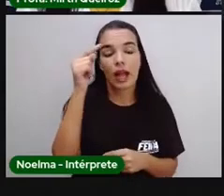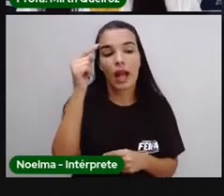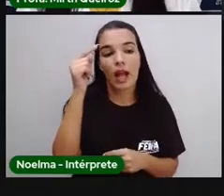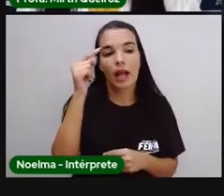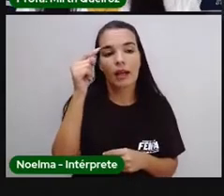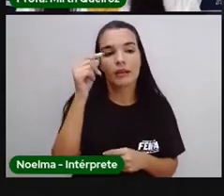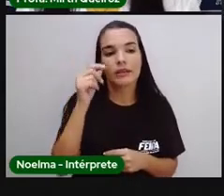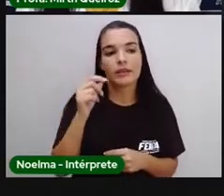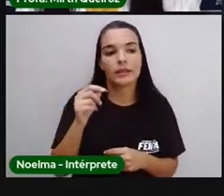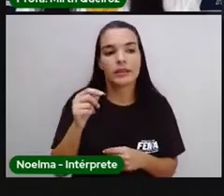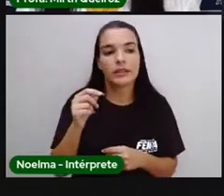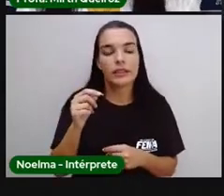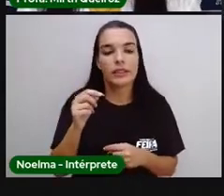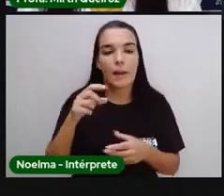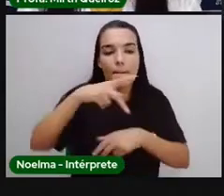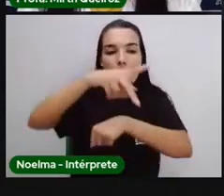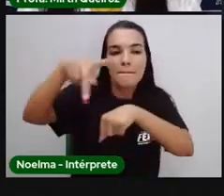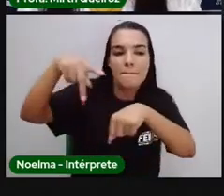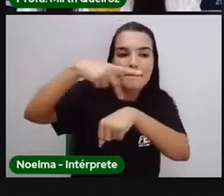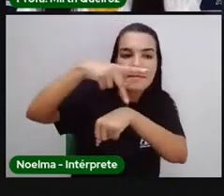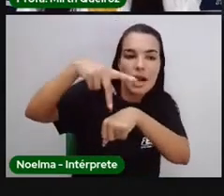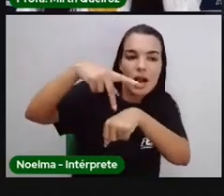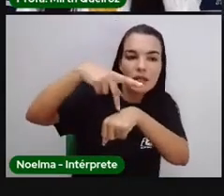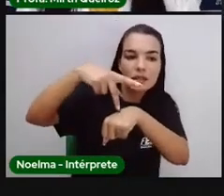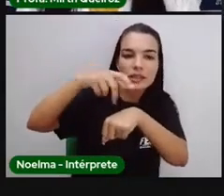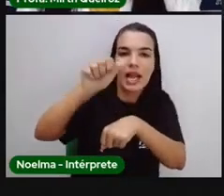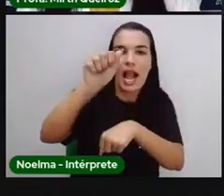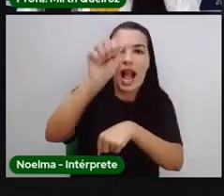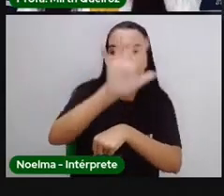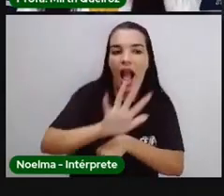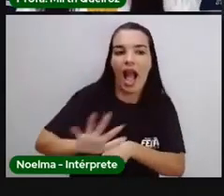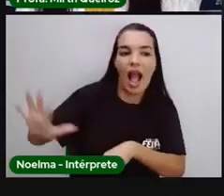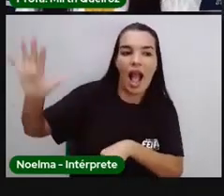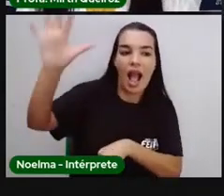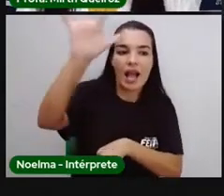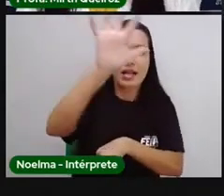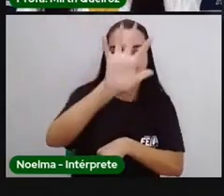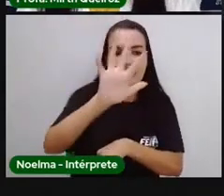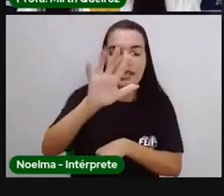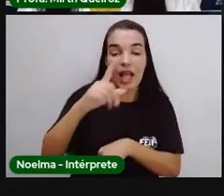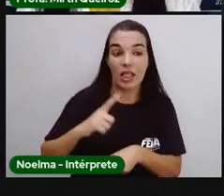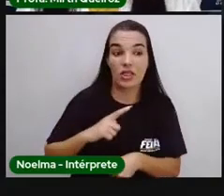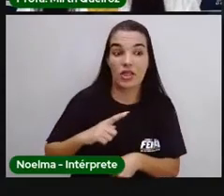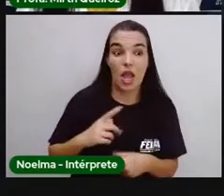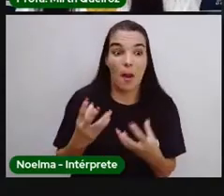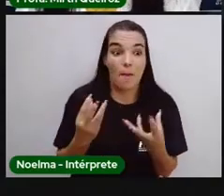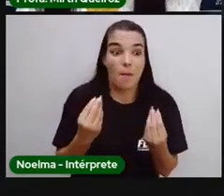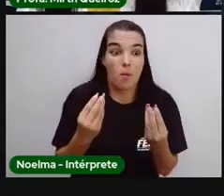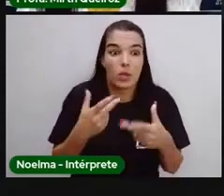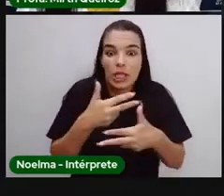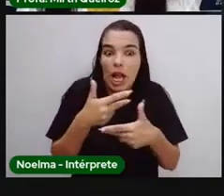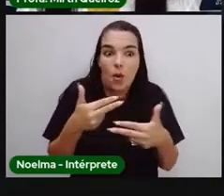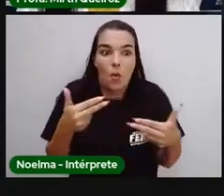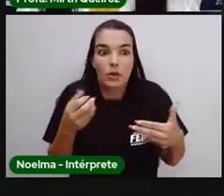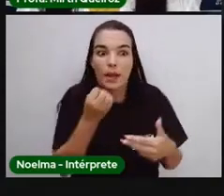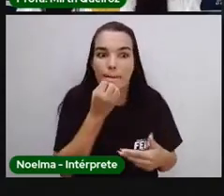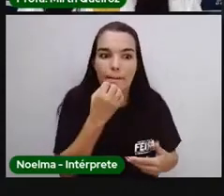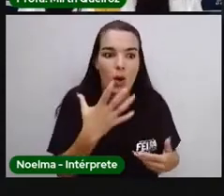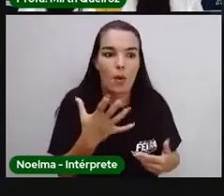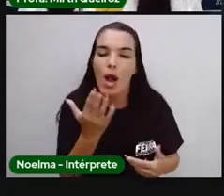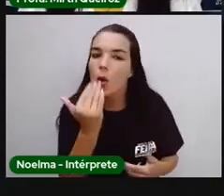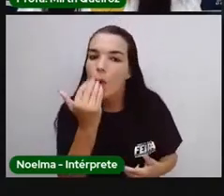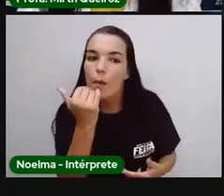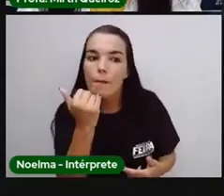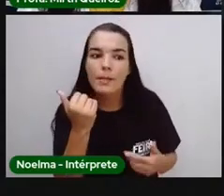era onde se encontravam a maior quantidade de especiarias. E como eles ainda não tinham navegado até as Índias, eles compravam esses produtos